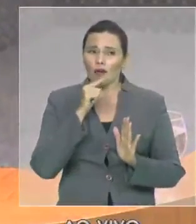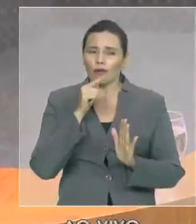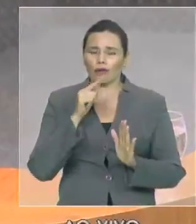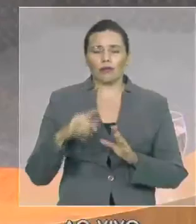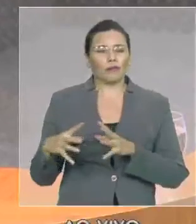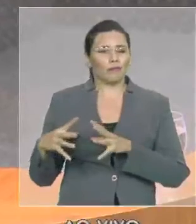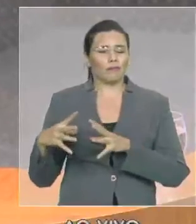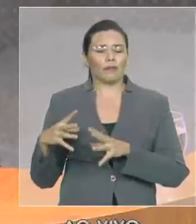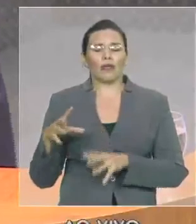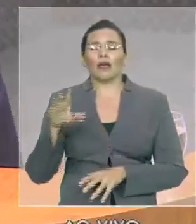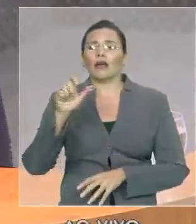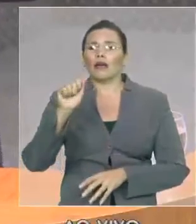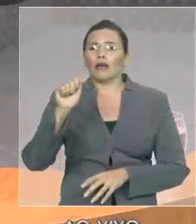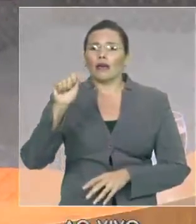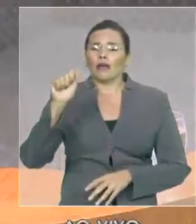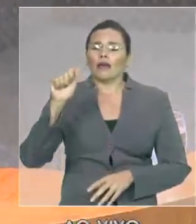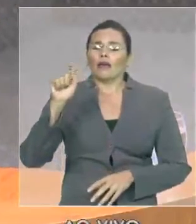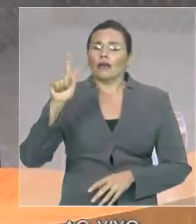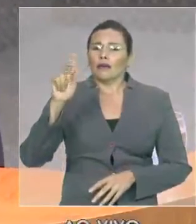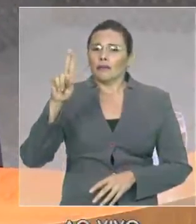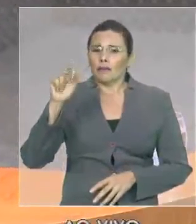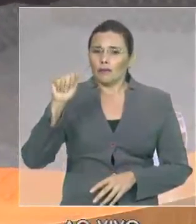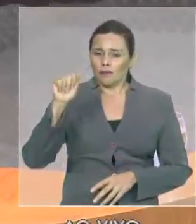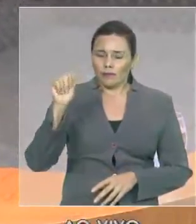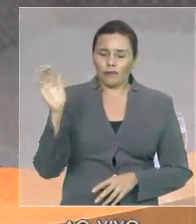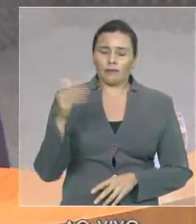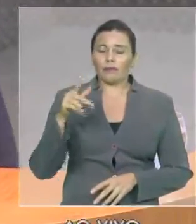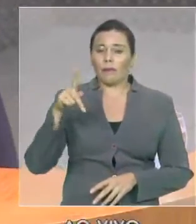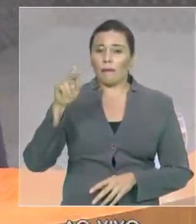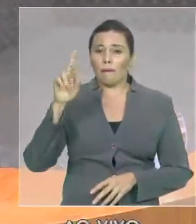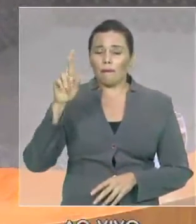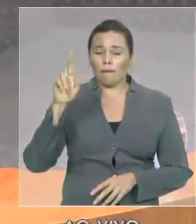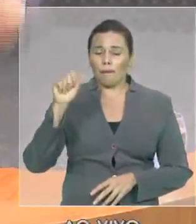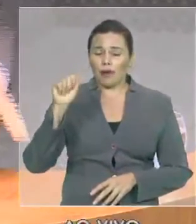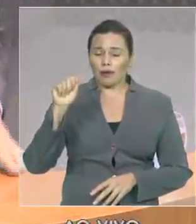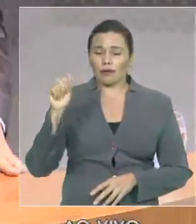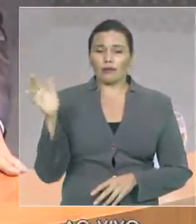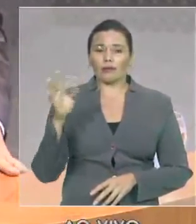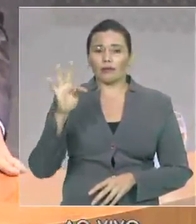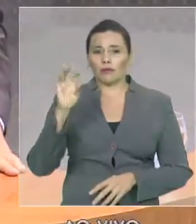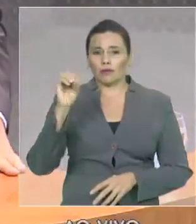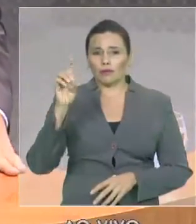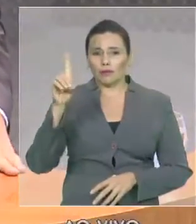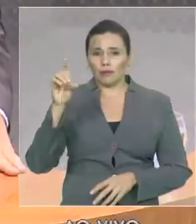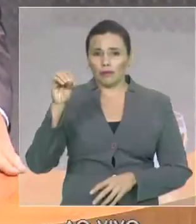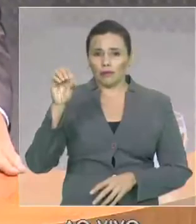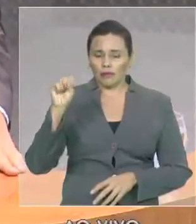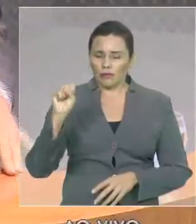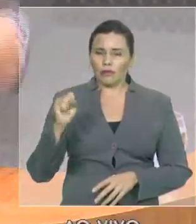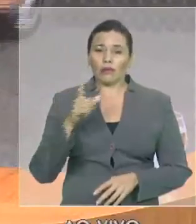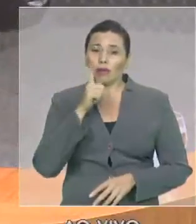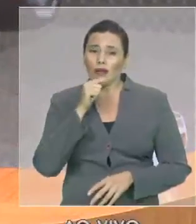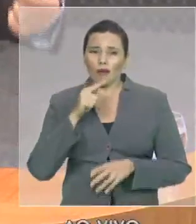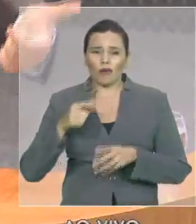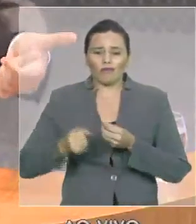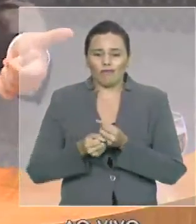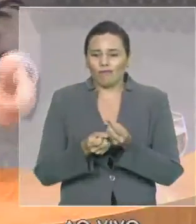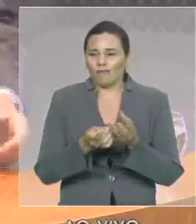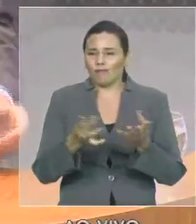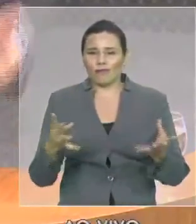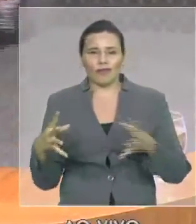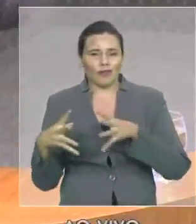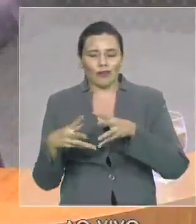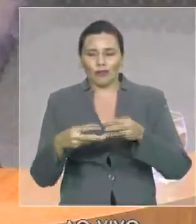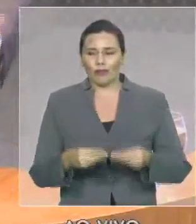e entregar sistemas de abastecimento pleno nas 30 cidades do plano mais IDH o programa